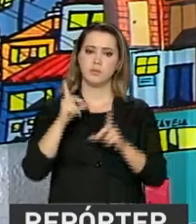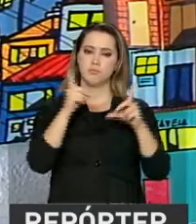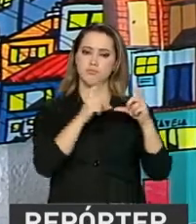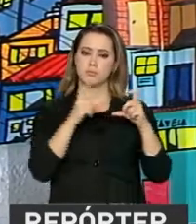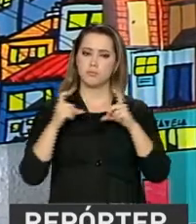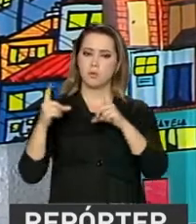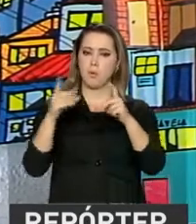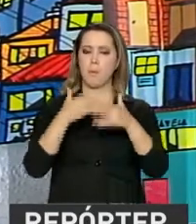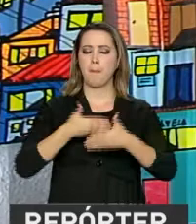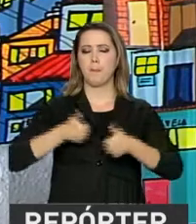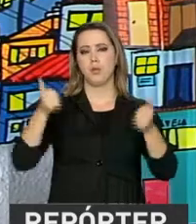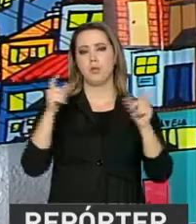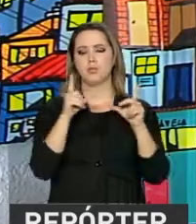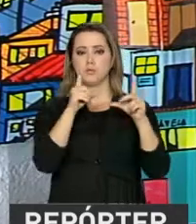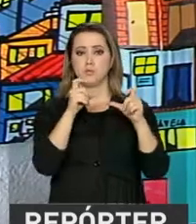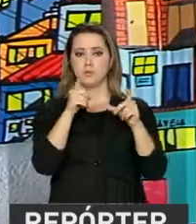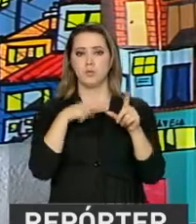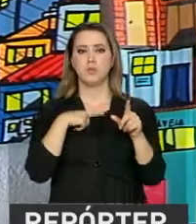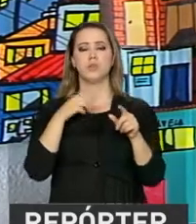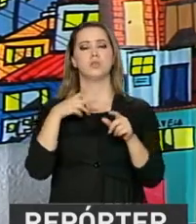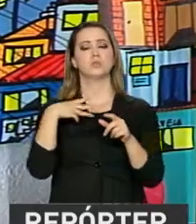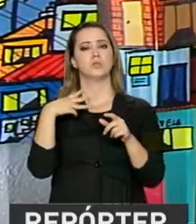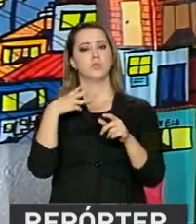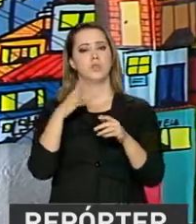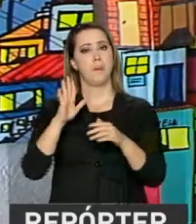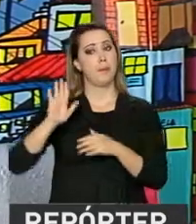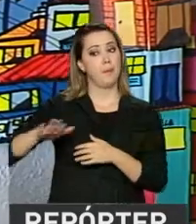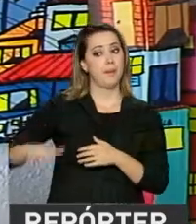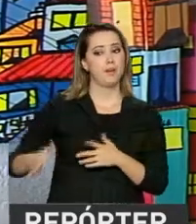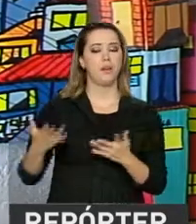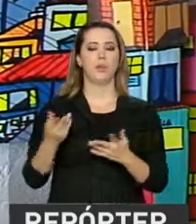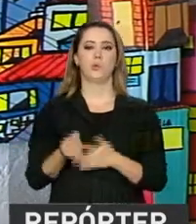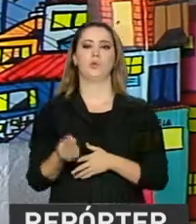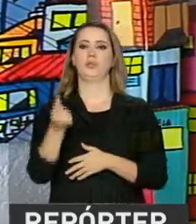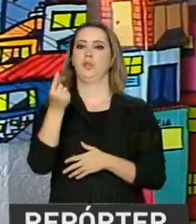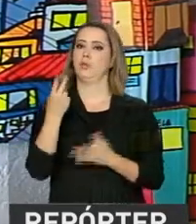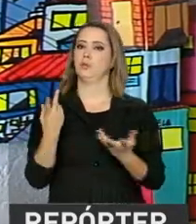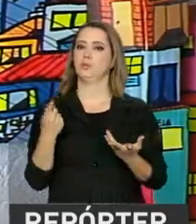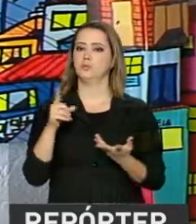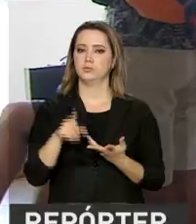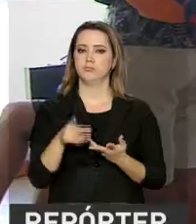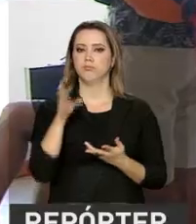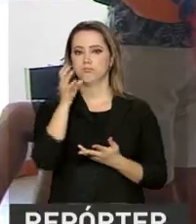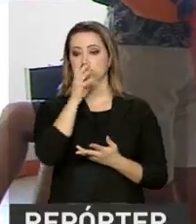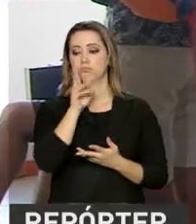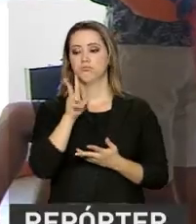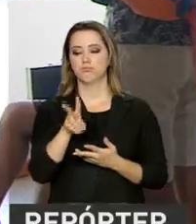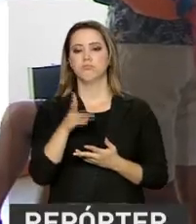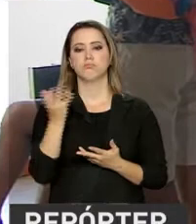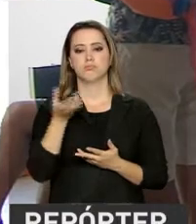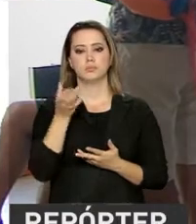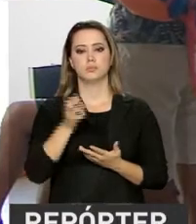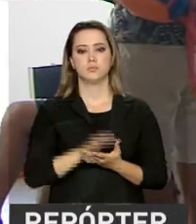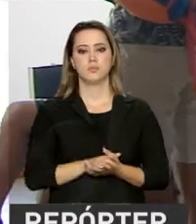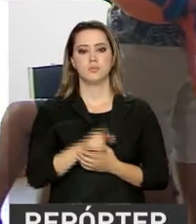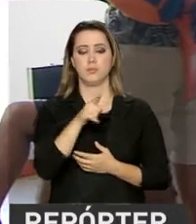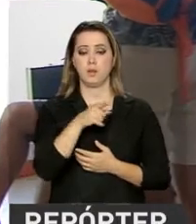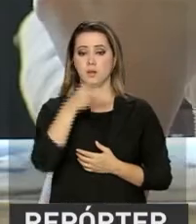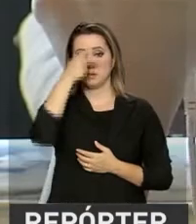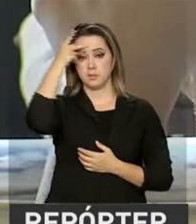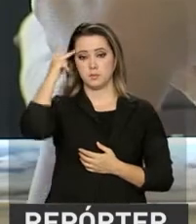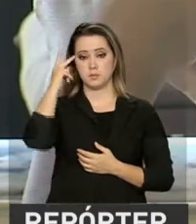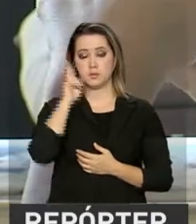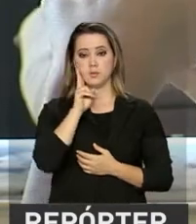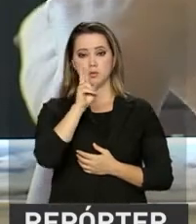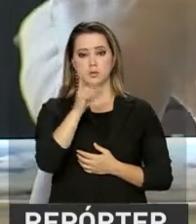fotos, as melhores fotos, colocamos promoções, que isso também interessa muito o pessoal, o público. A satisfação dos hóspedes de Itaís